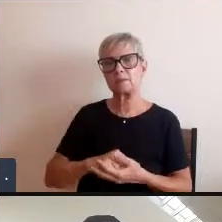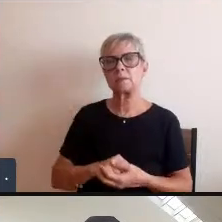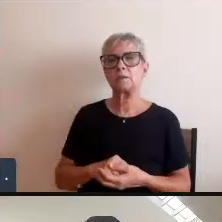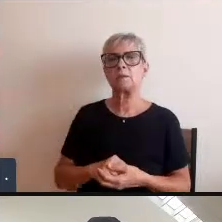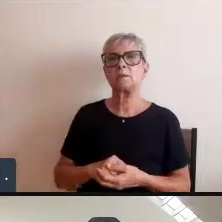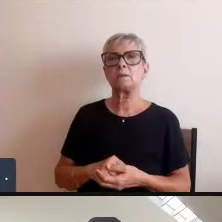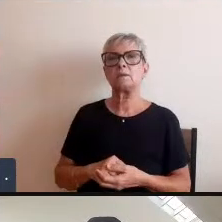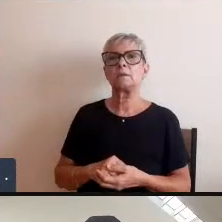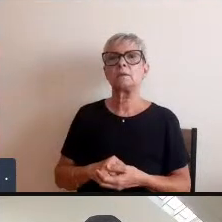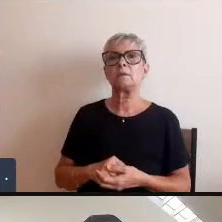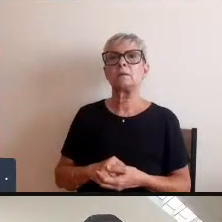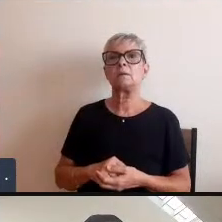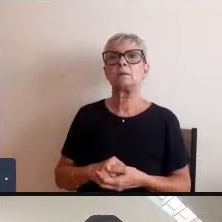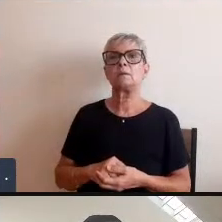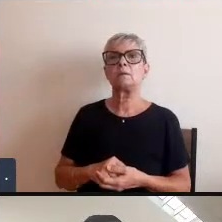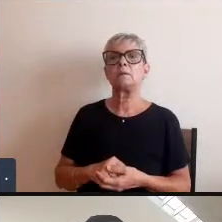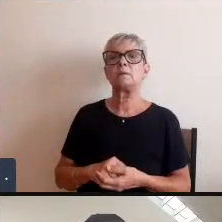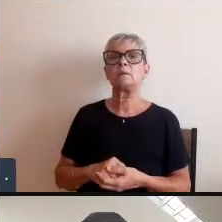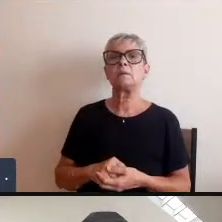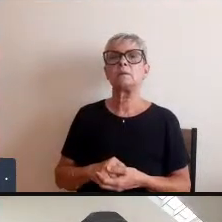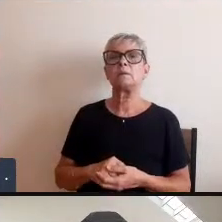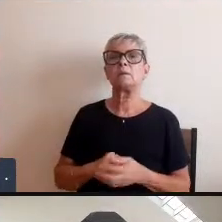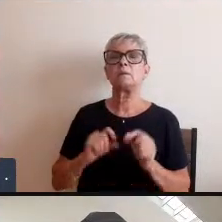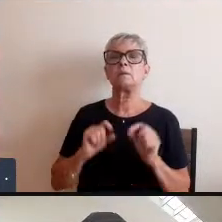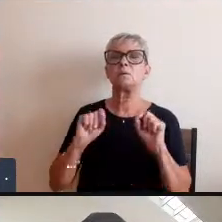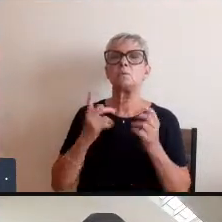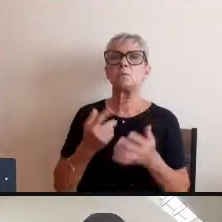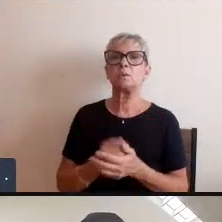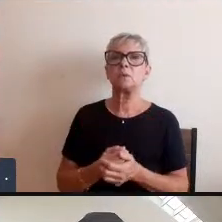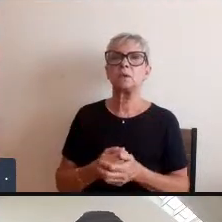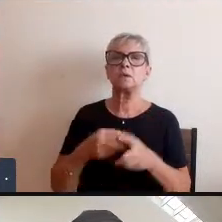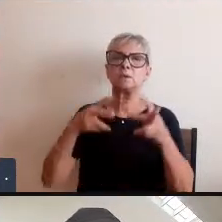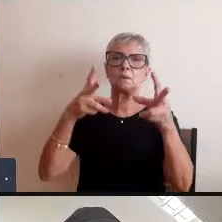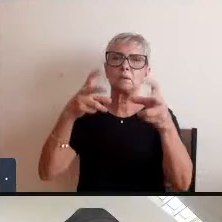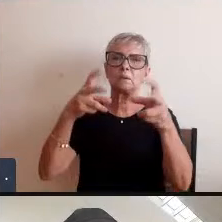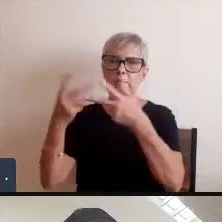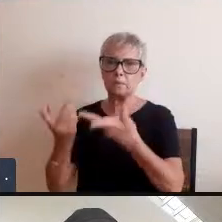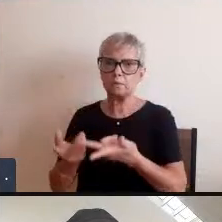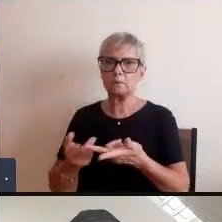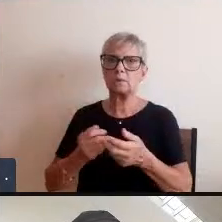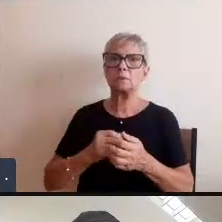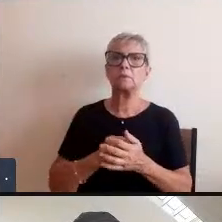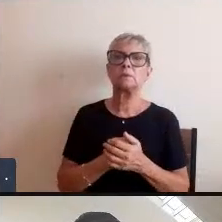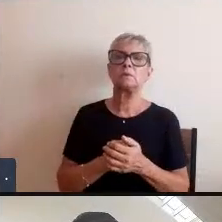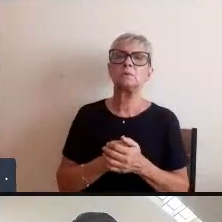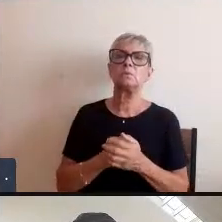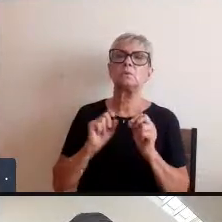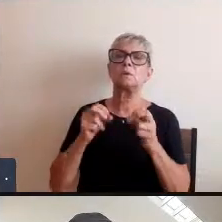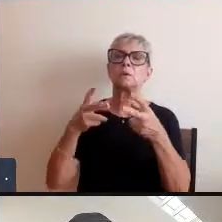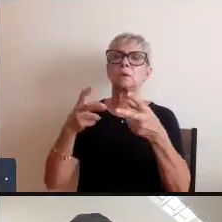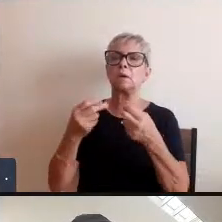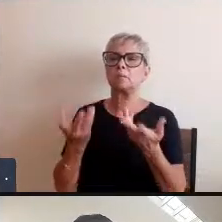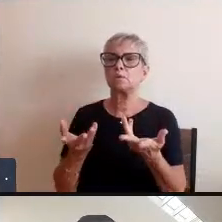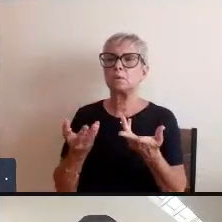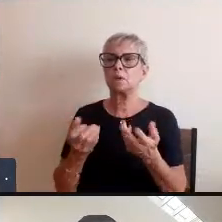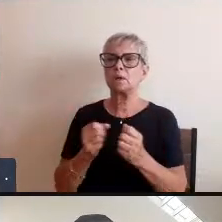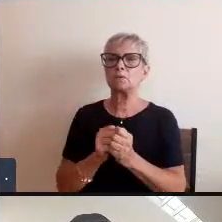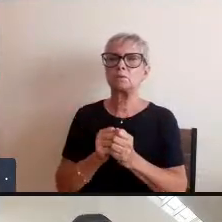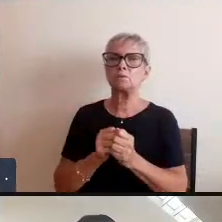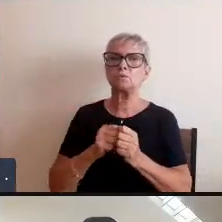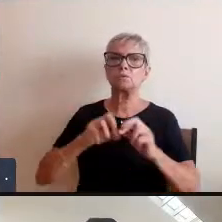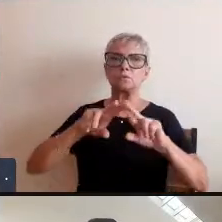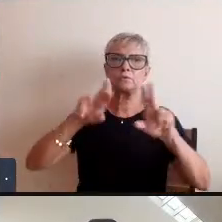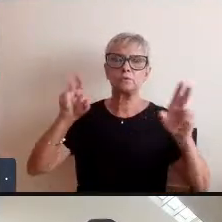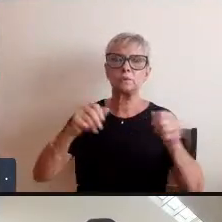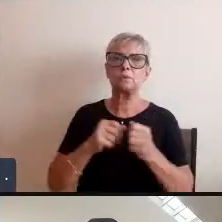estava pensando o que está capturando o que é capturado no sujeito é a sua subjetividade